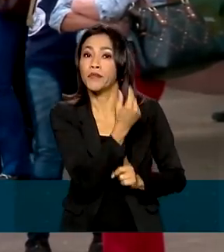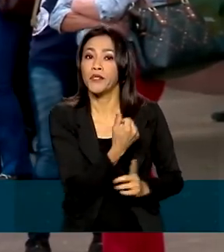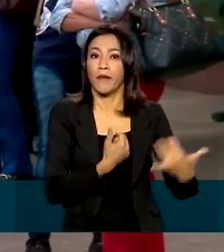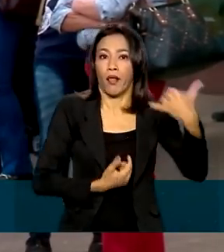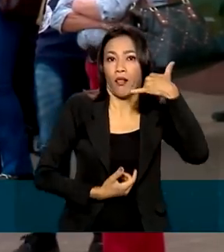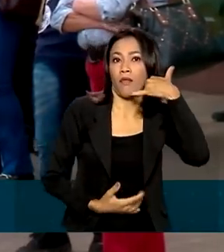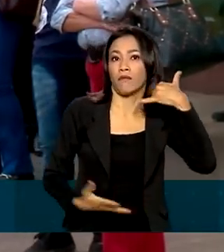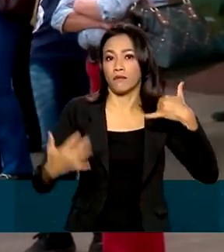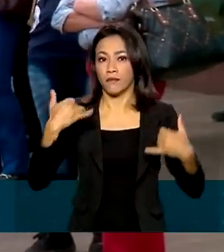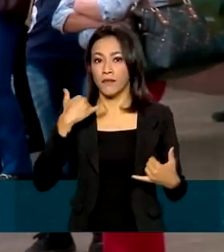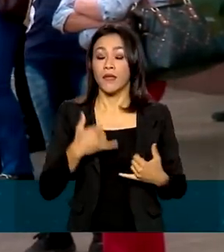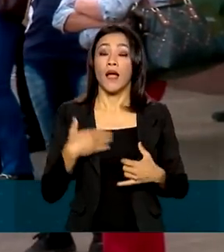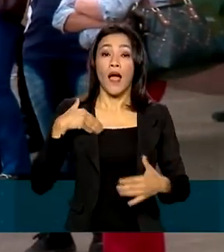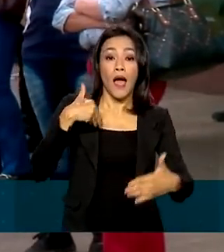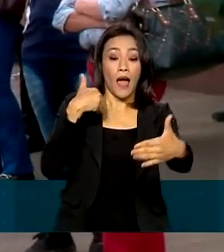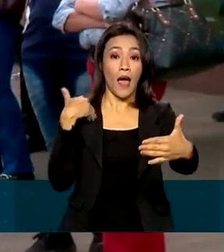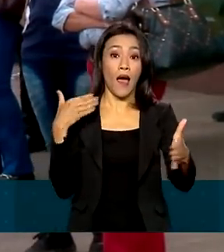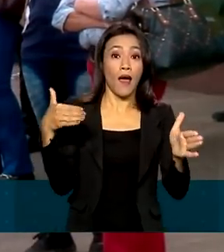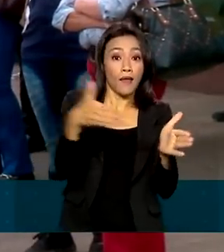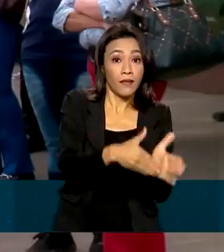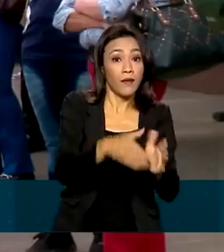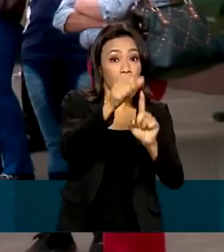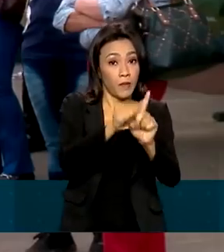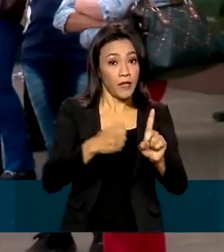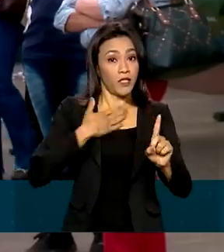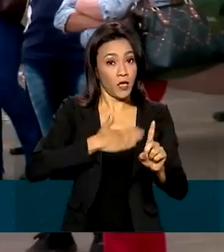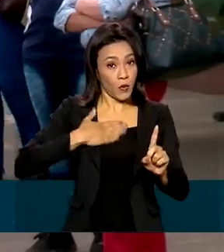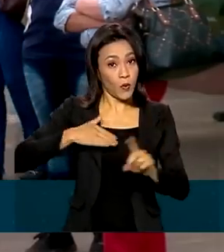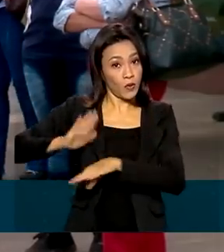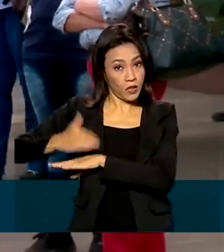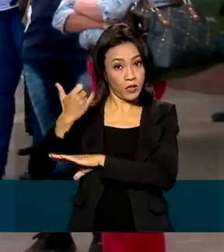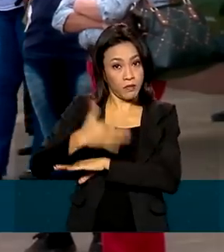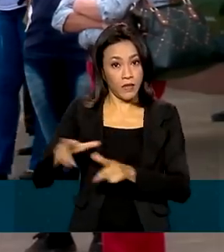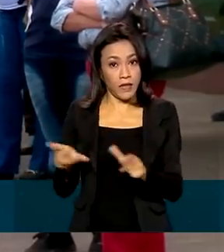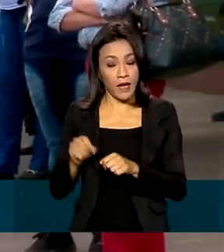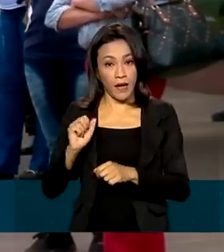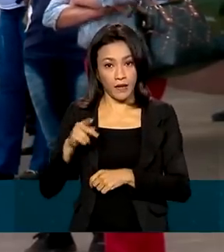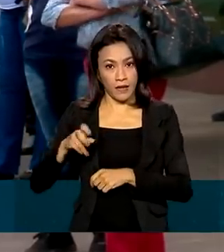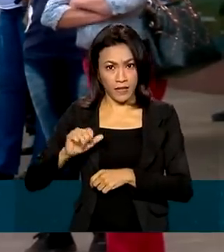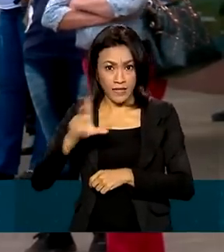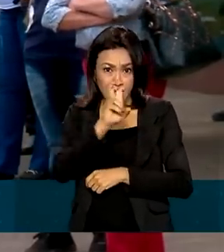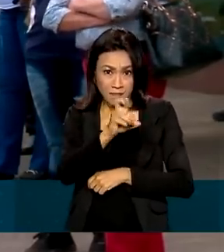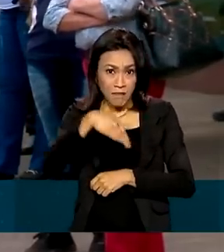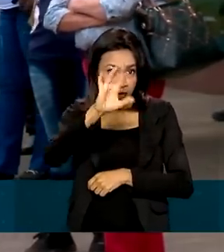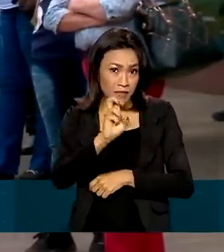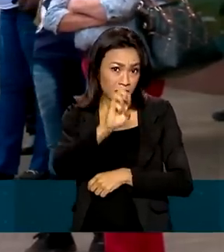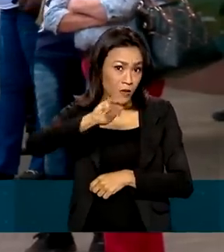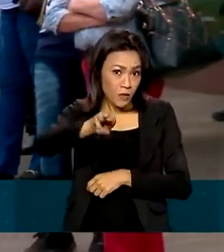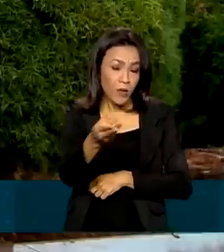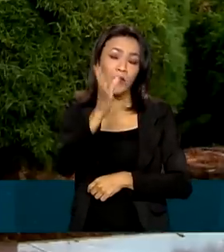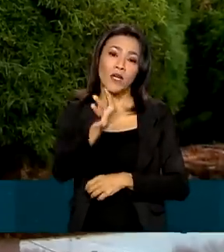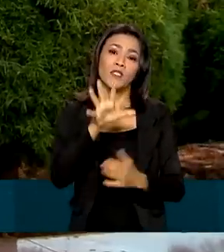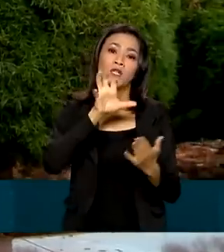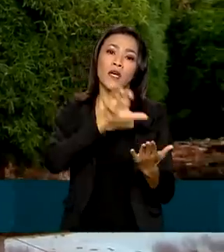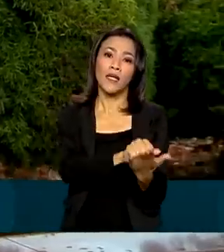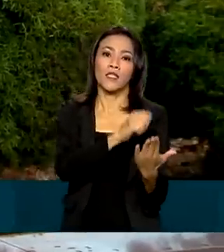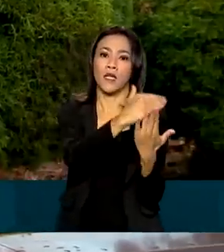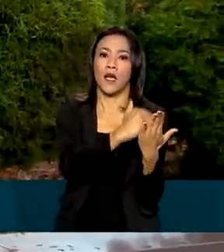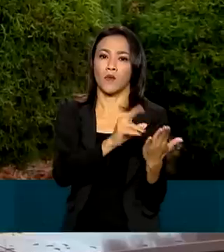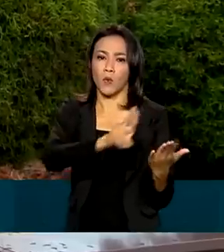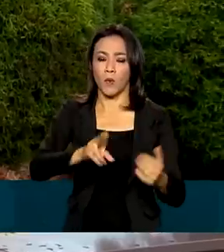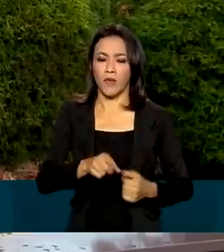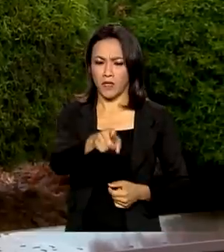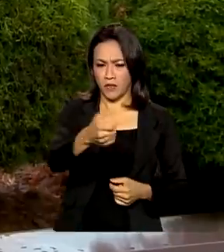Até agosto deste ano, segundo a Anatel, cerca de 5 milhões e 700 mil usuários já tinham se cadastrado. É muito chato